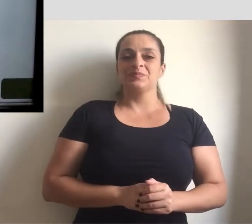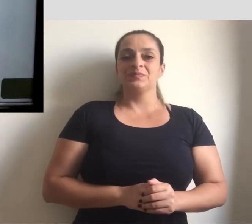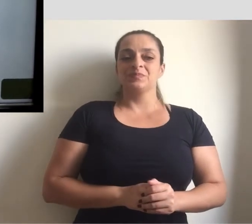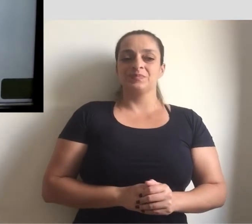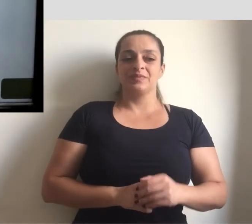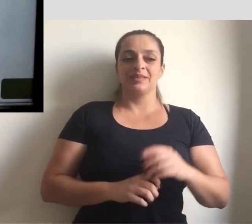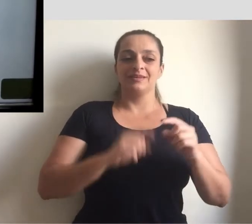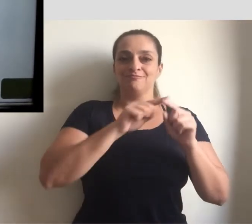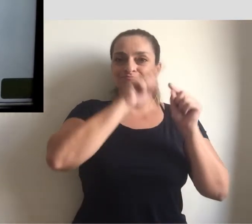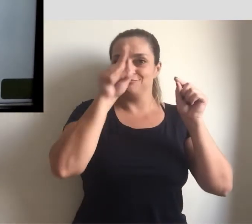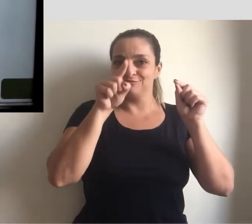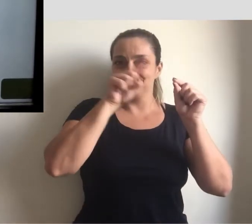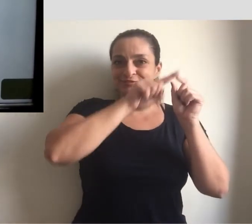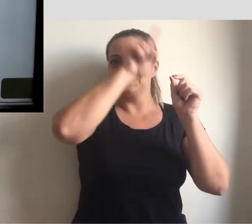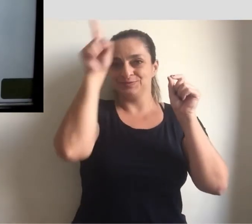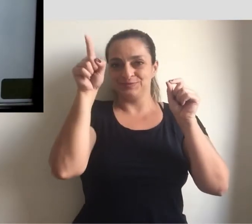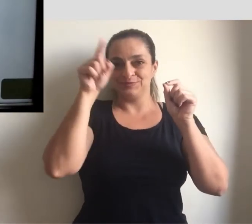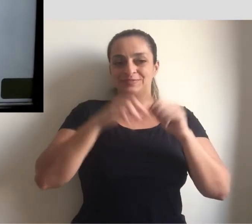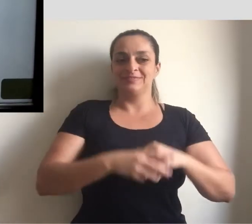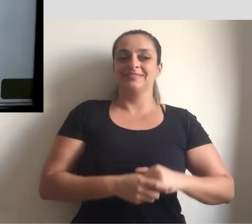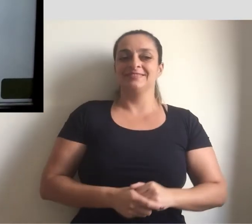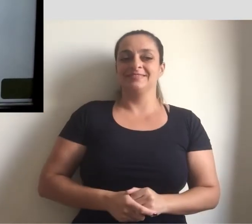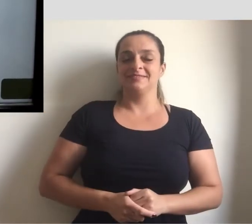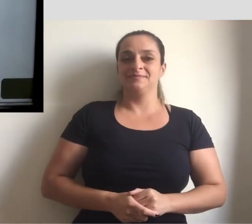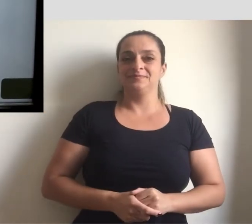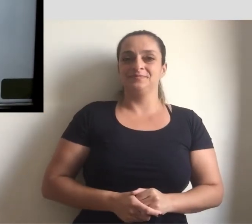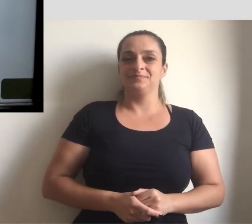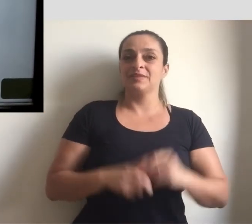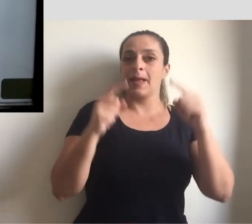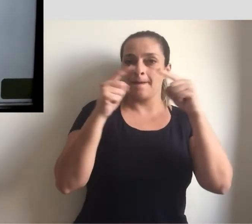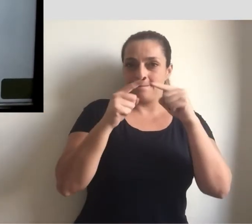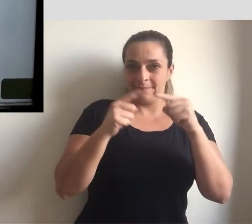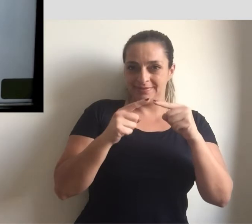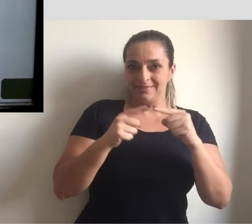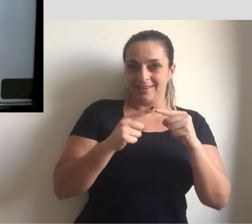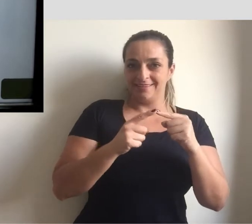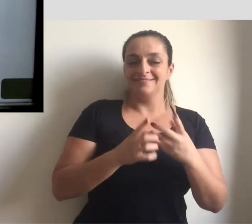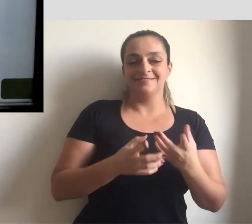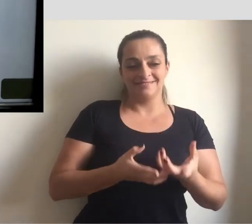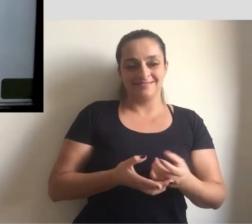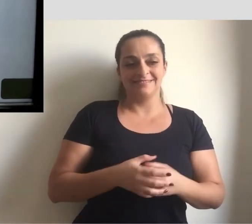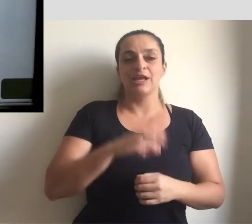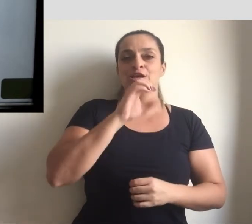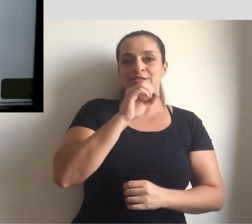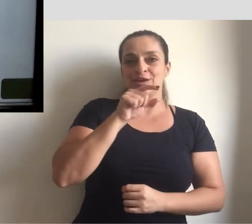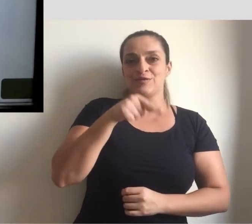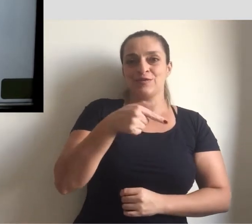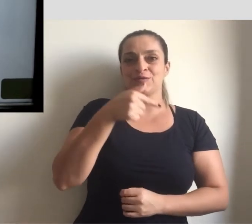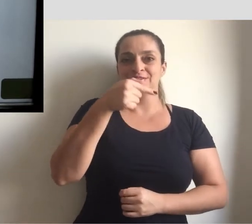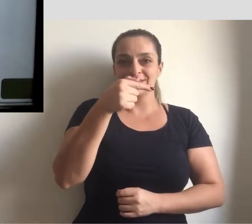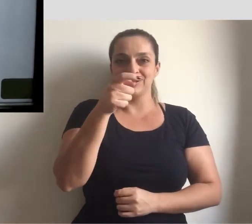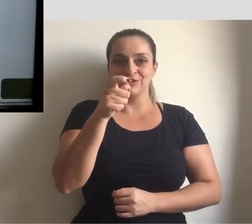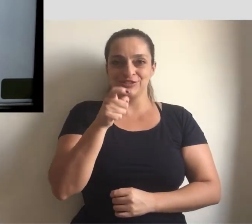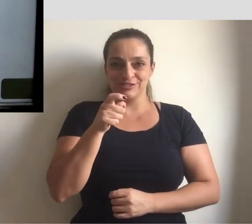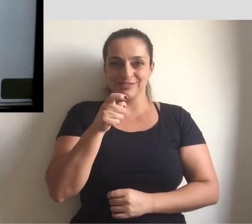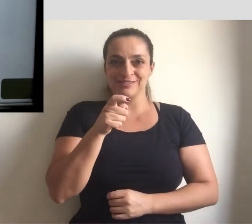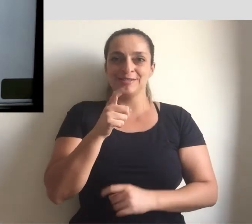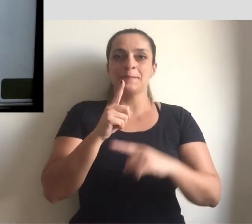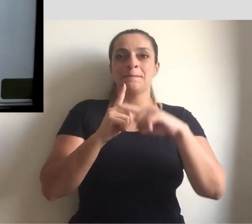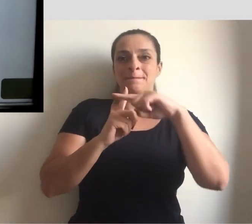equação do primeiro grau. Vamos aplicar aqui a distributiva. 0,7x